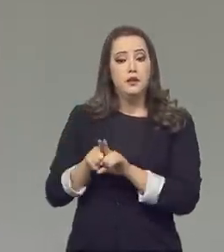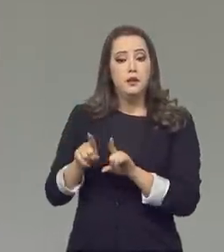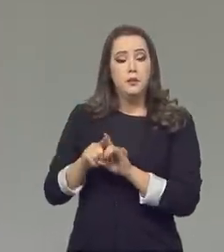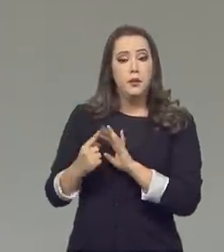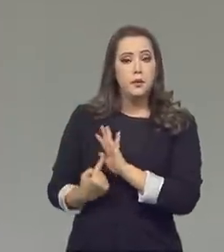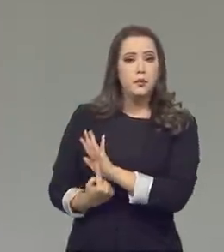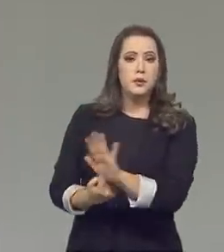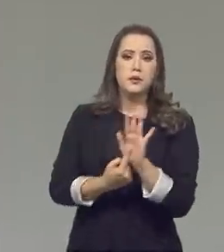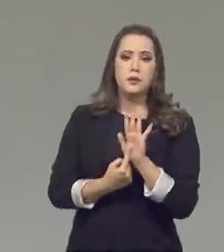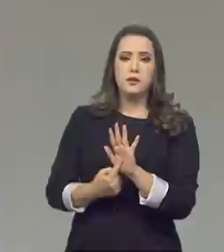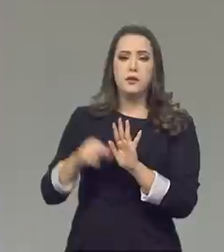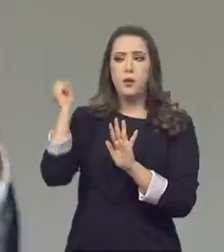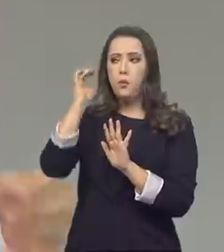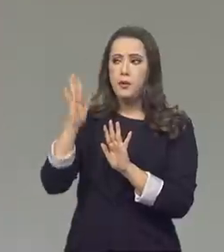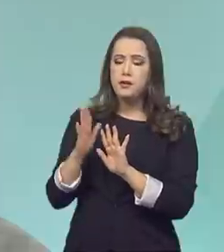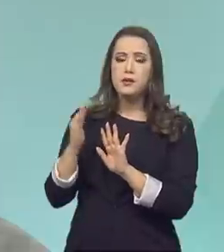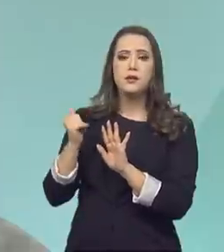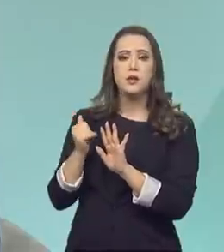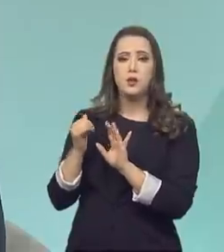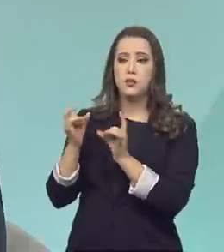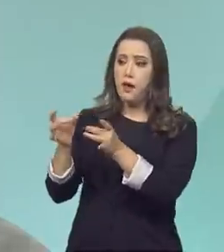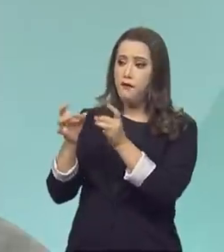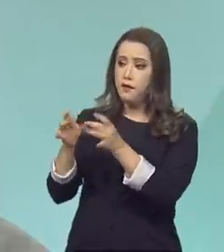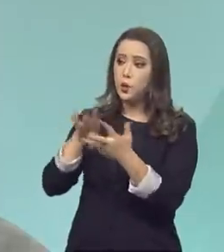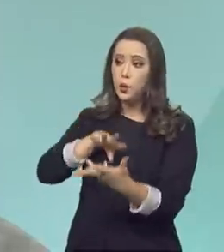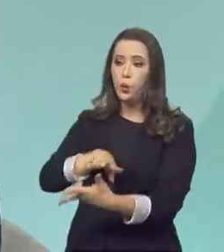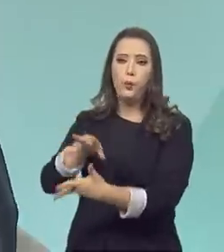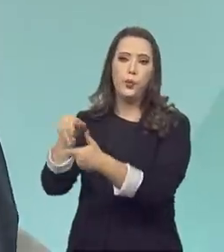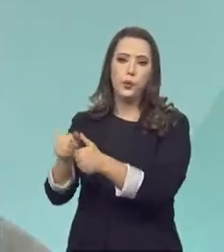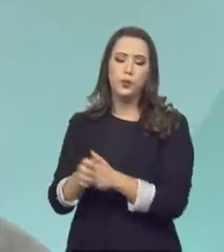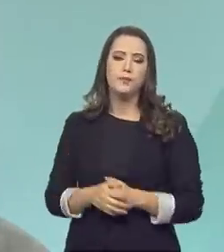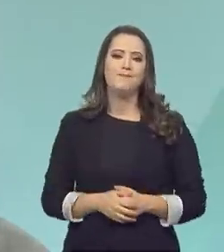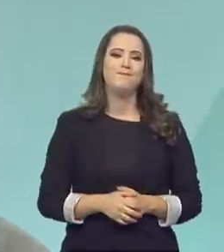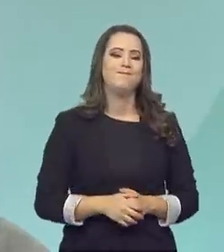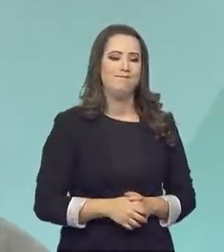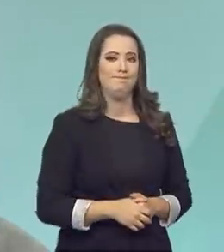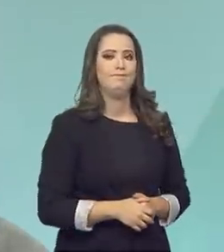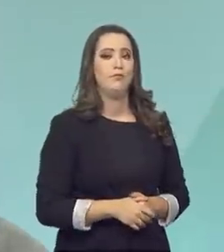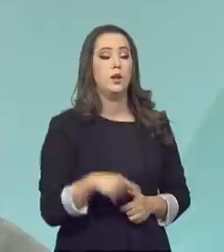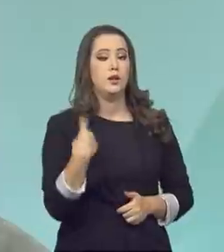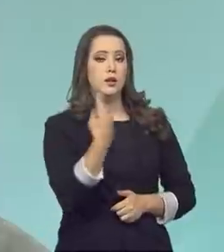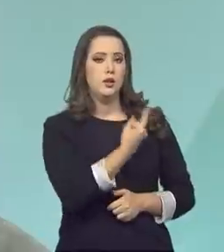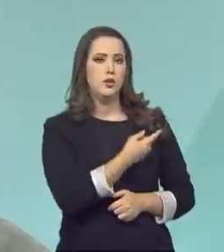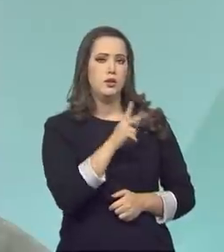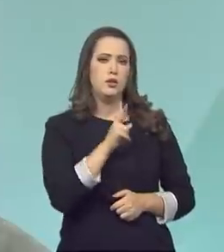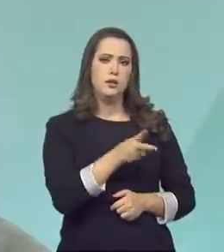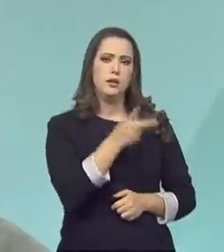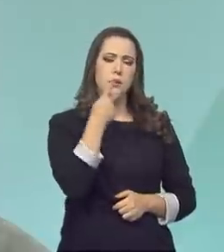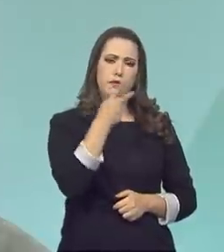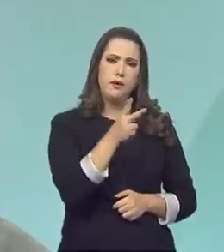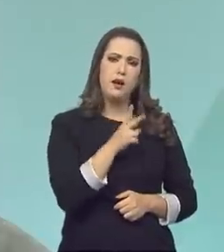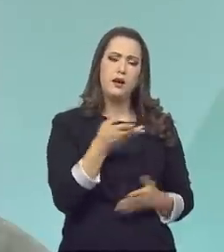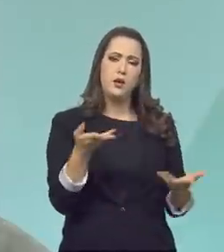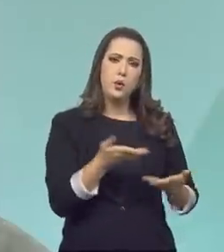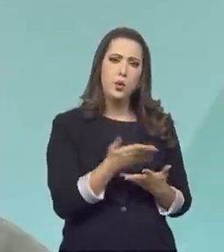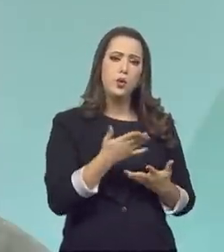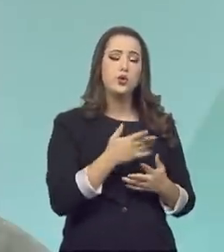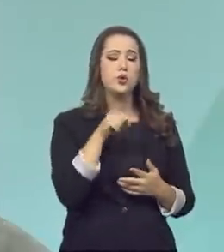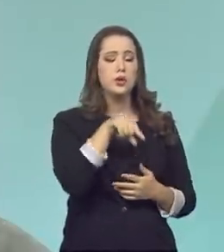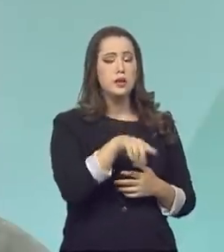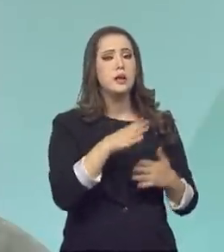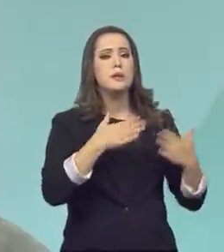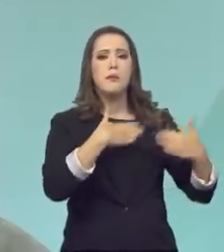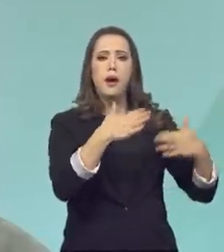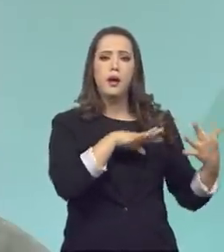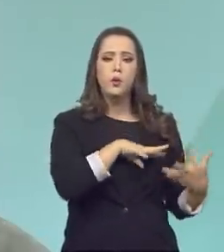Brasil no comércio internacional. A gente diz que hoje, nesse mercado global, cada vez mais a exigência da